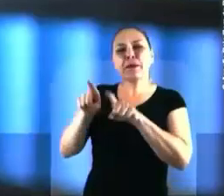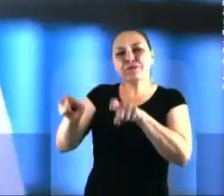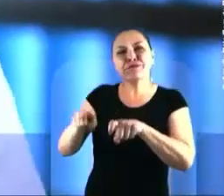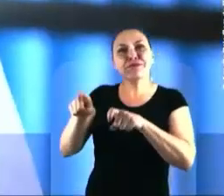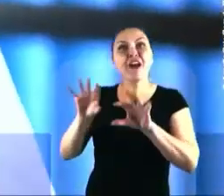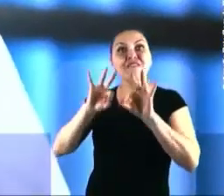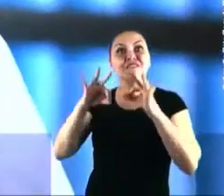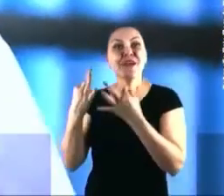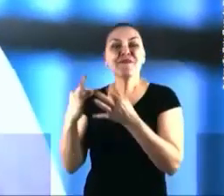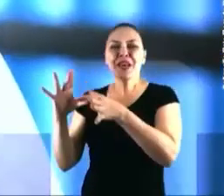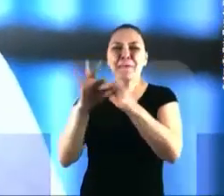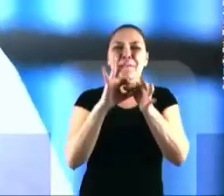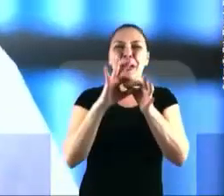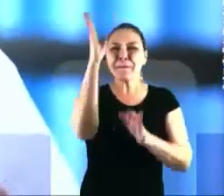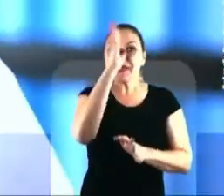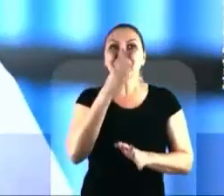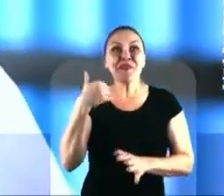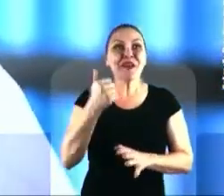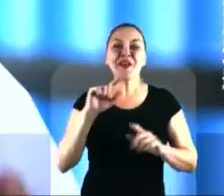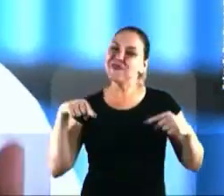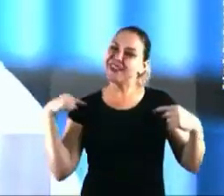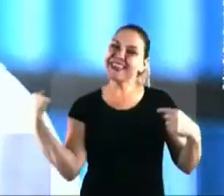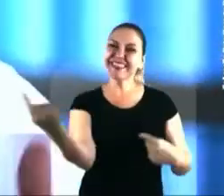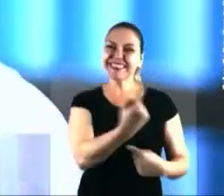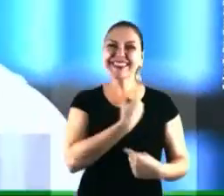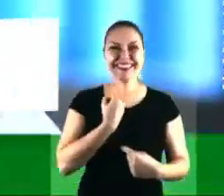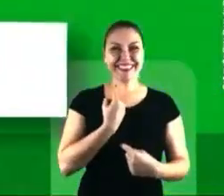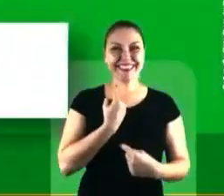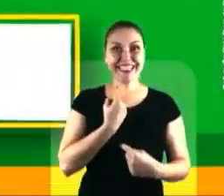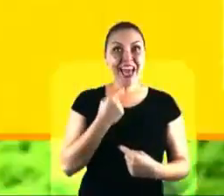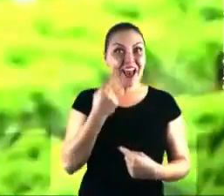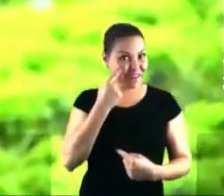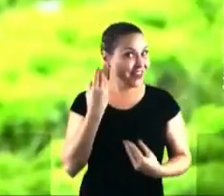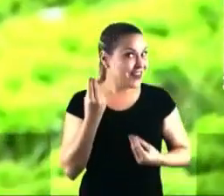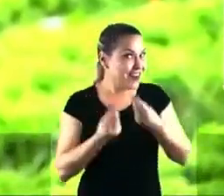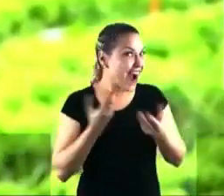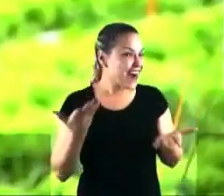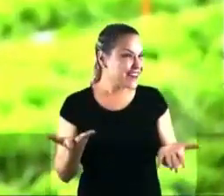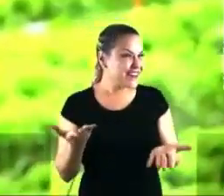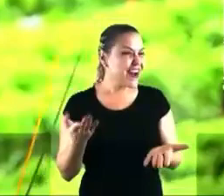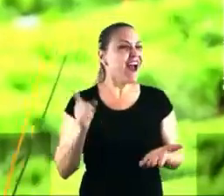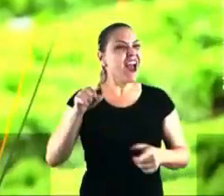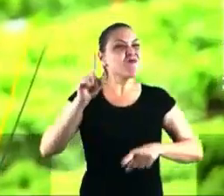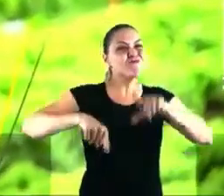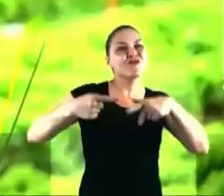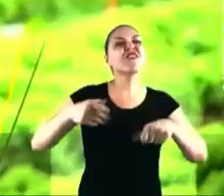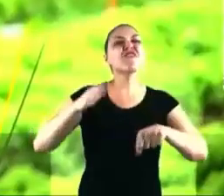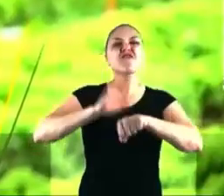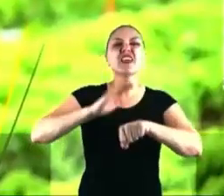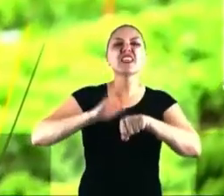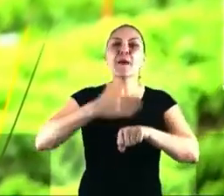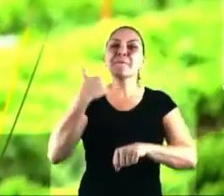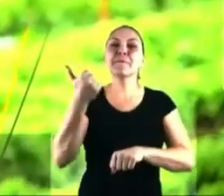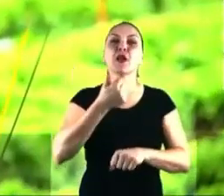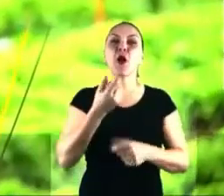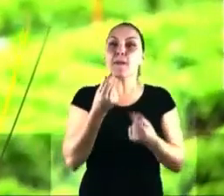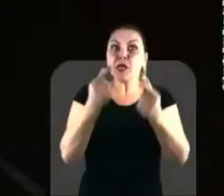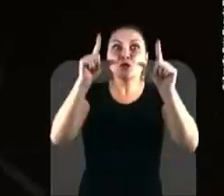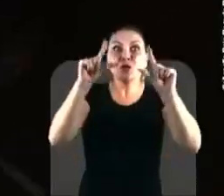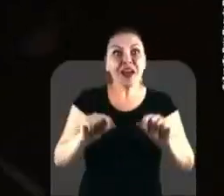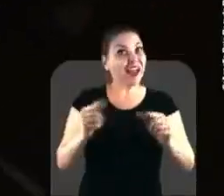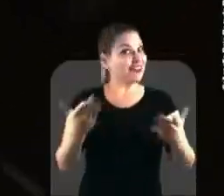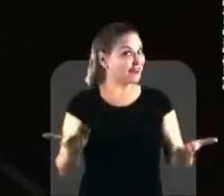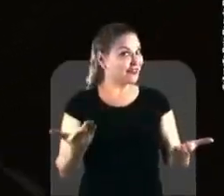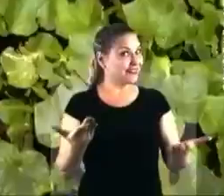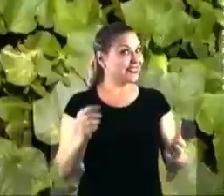agricultura familiar, integradas por um Brasil melhor para todos. Está vendo aí? É produzindo mais que o preço da comida